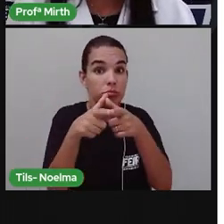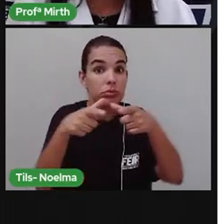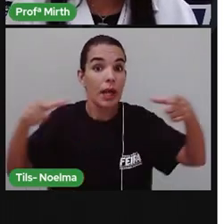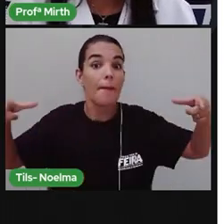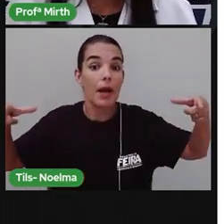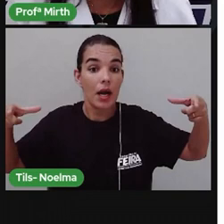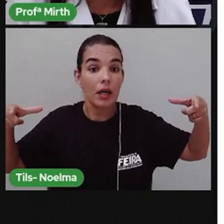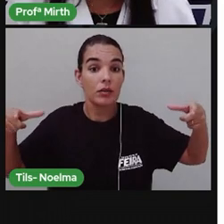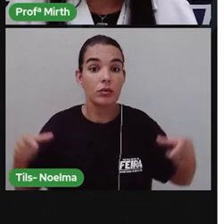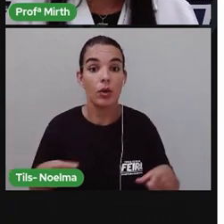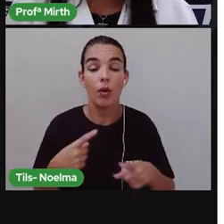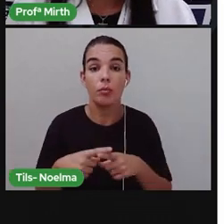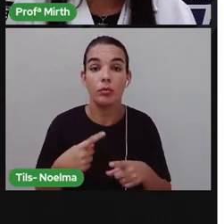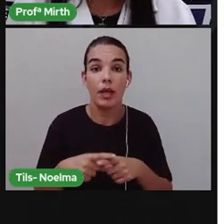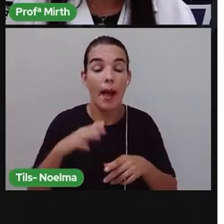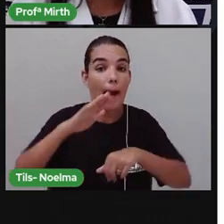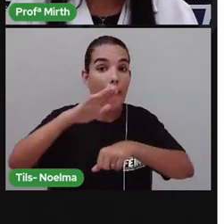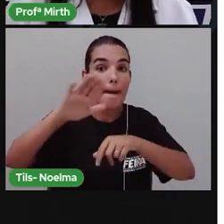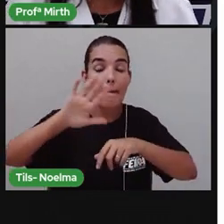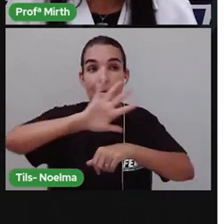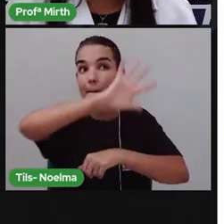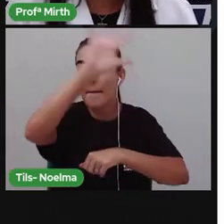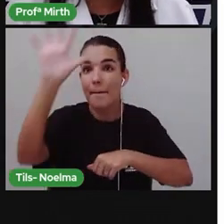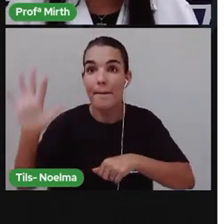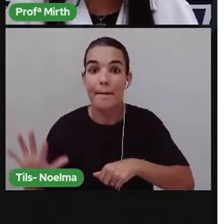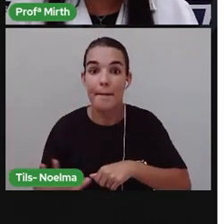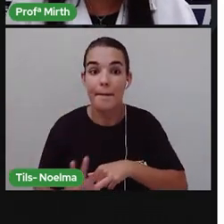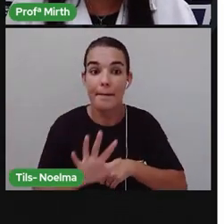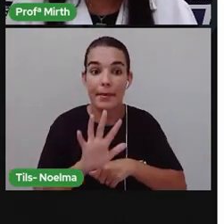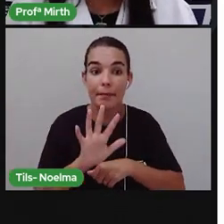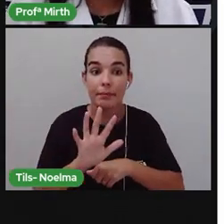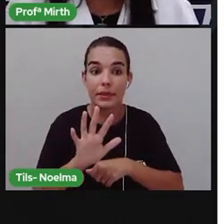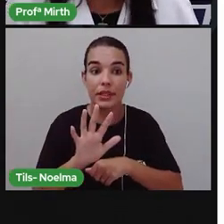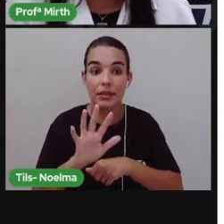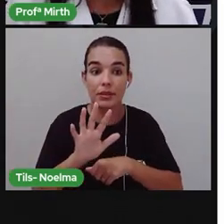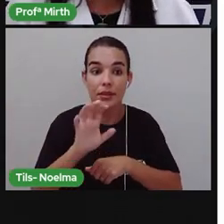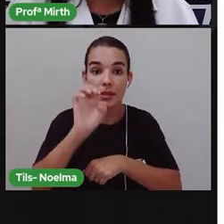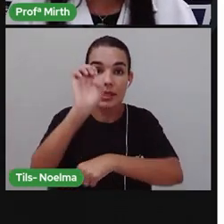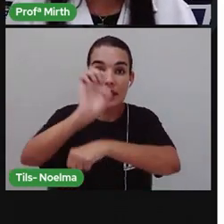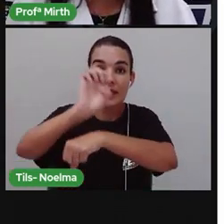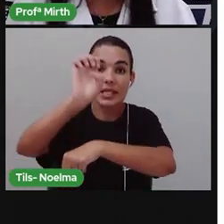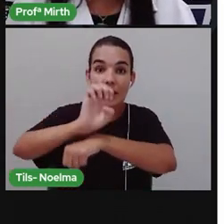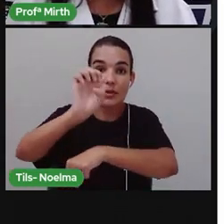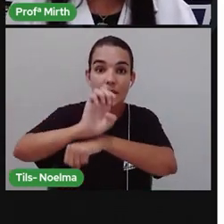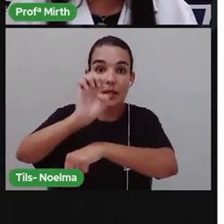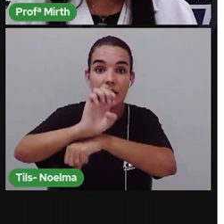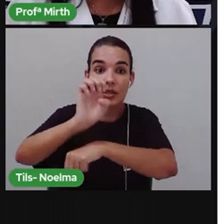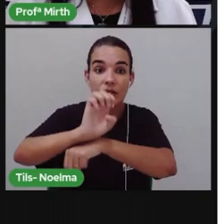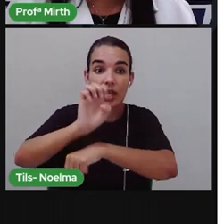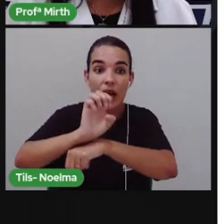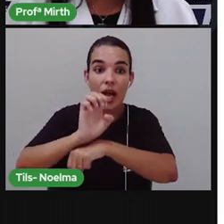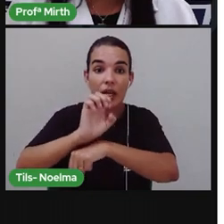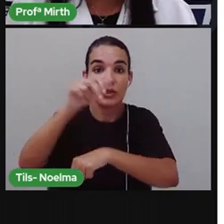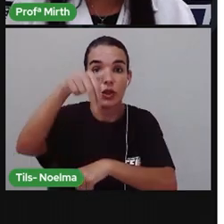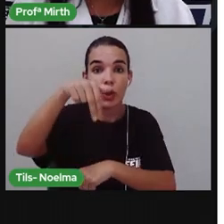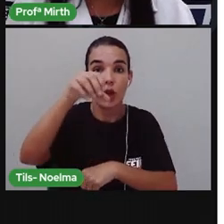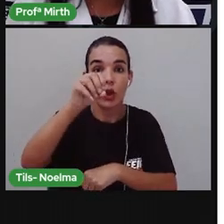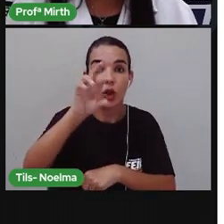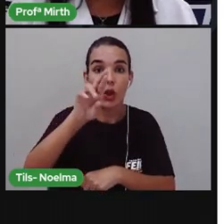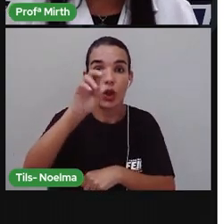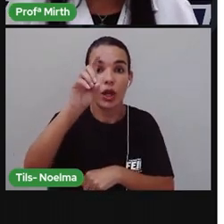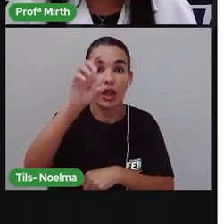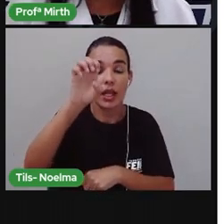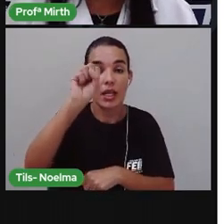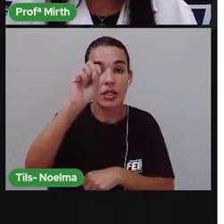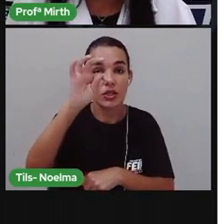Pegando aí A maioria aí Dos países Nordestinos Com exceção Apenas